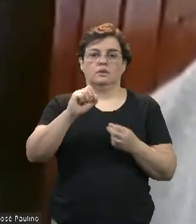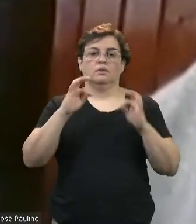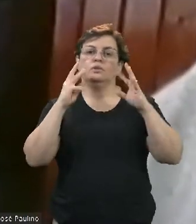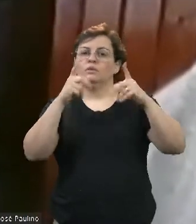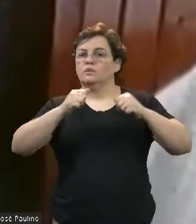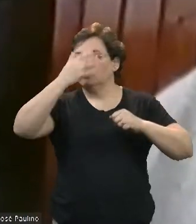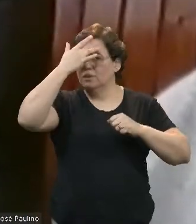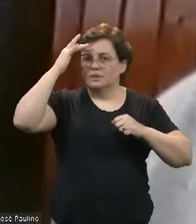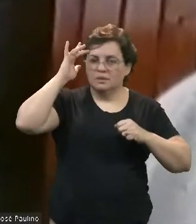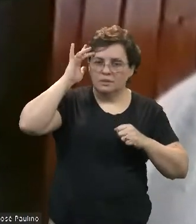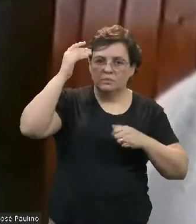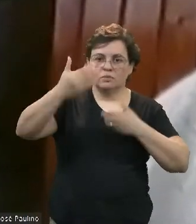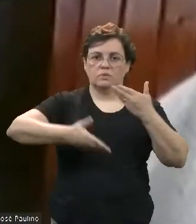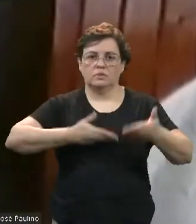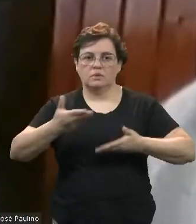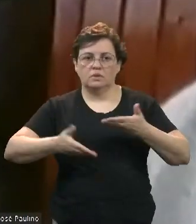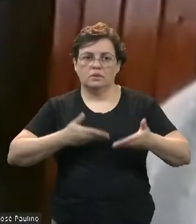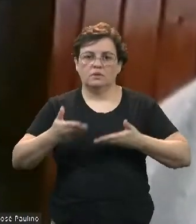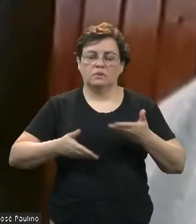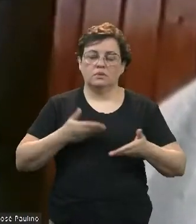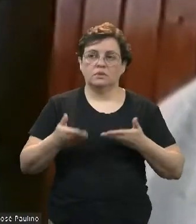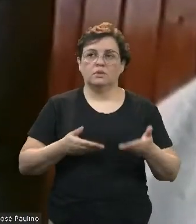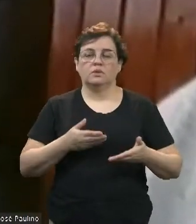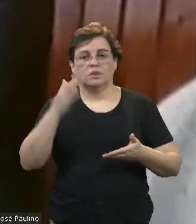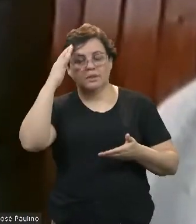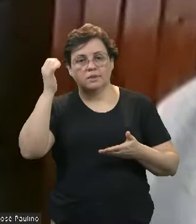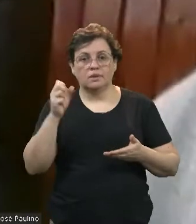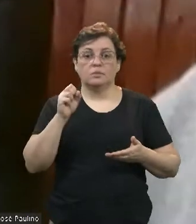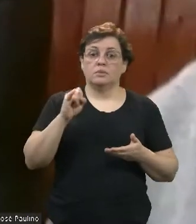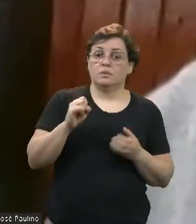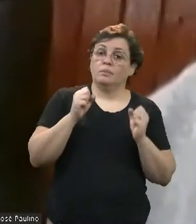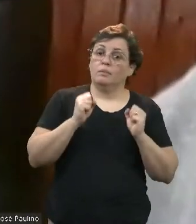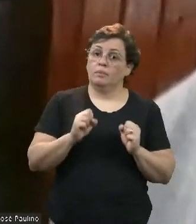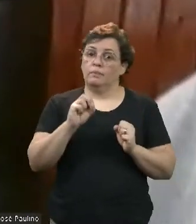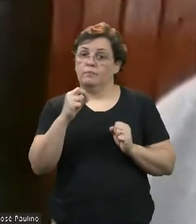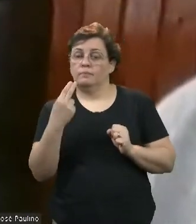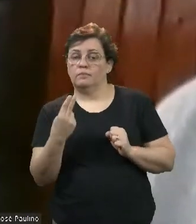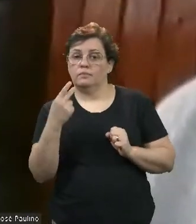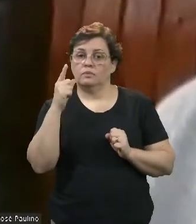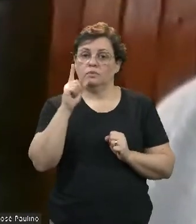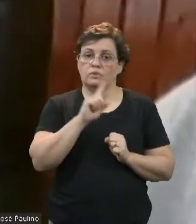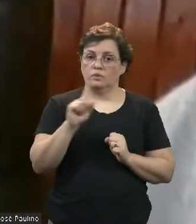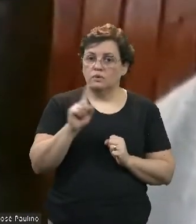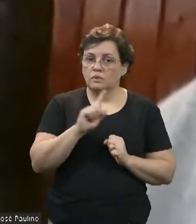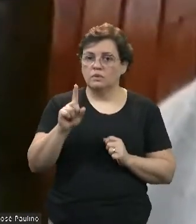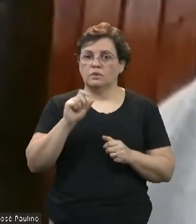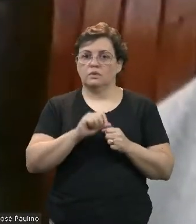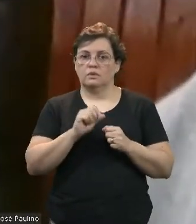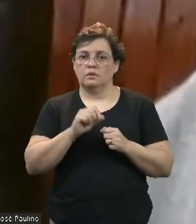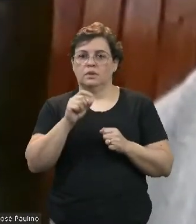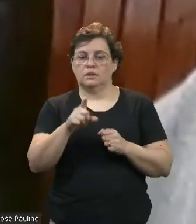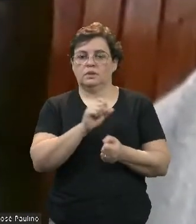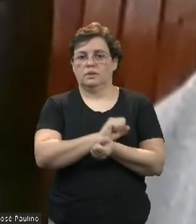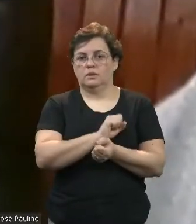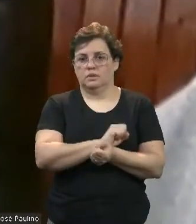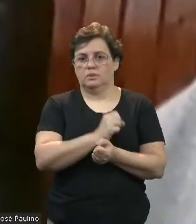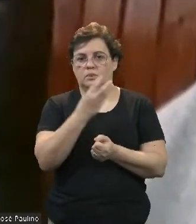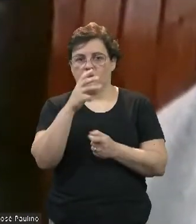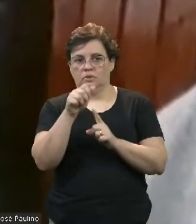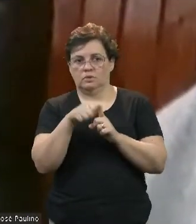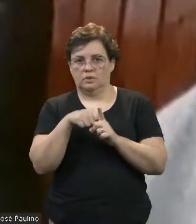como se dará isso, se há essa possibilidade de ser feita, então, essa carência e qual será o impacto.